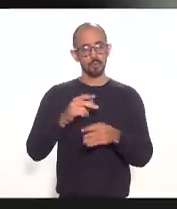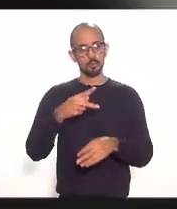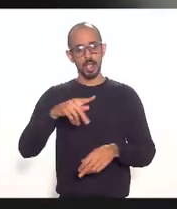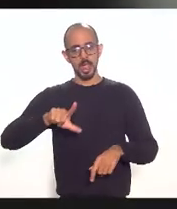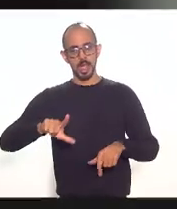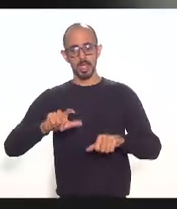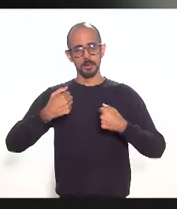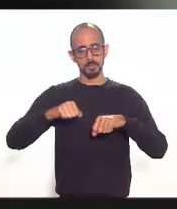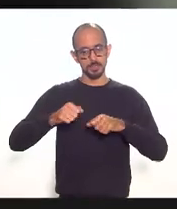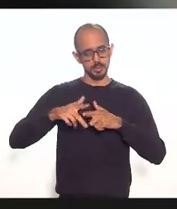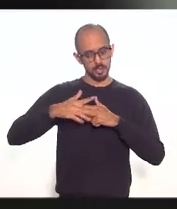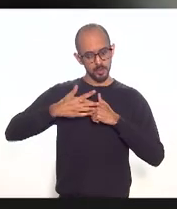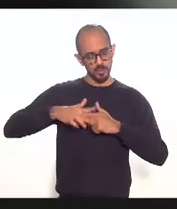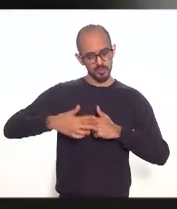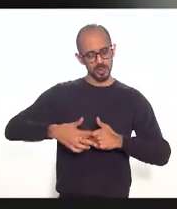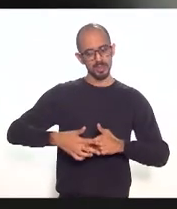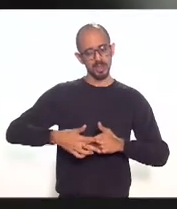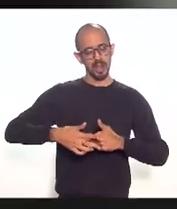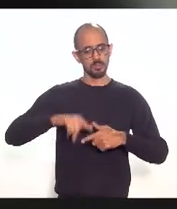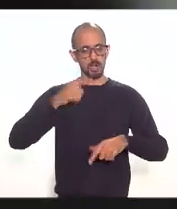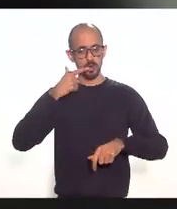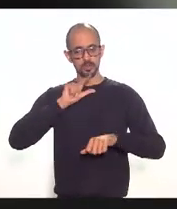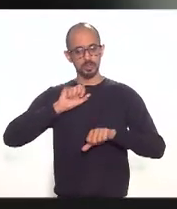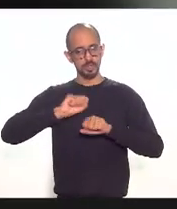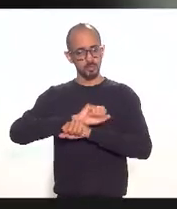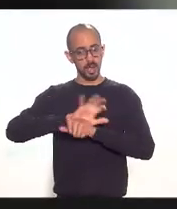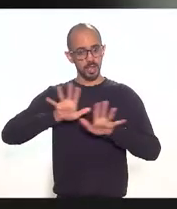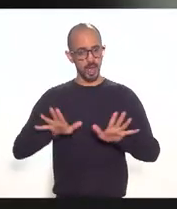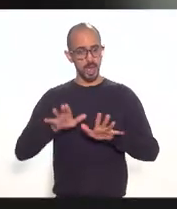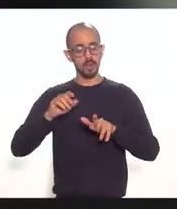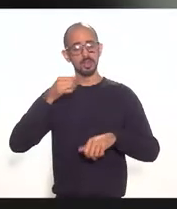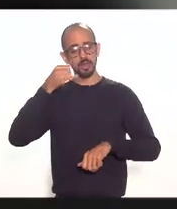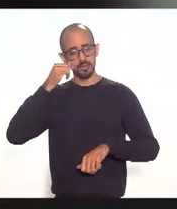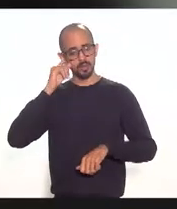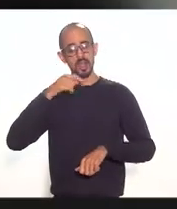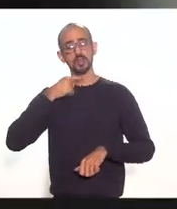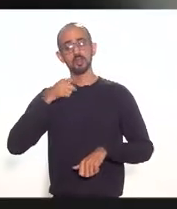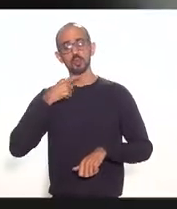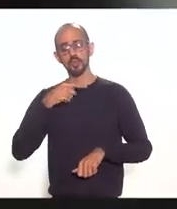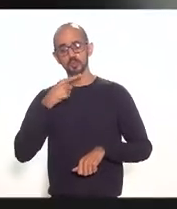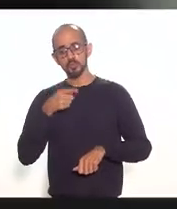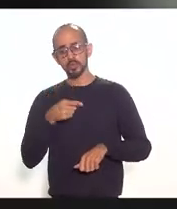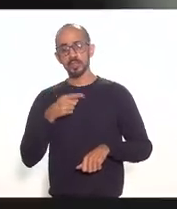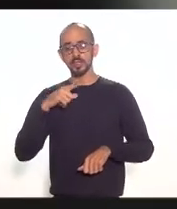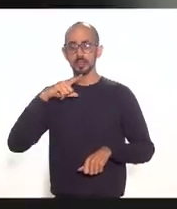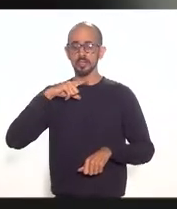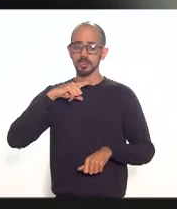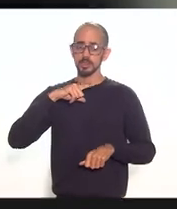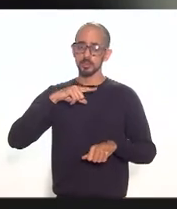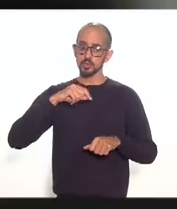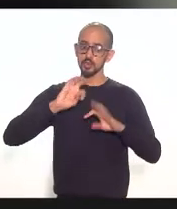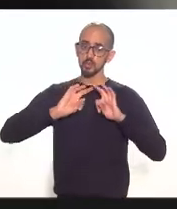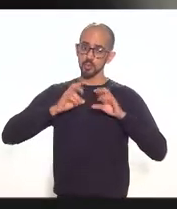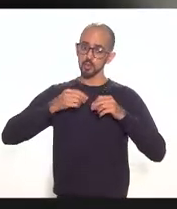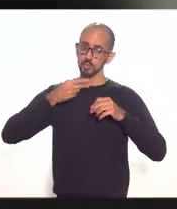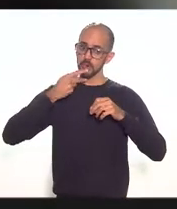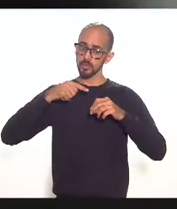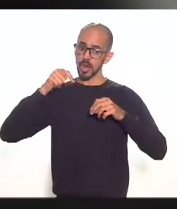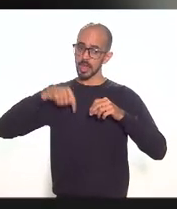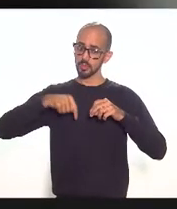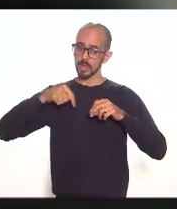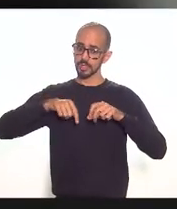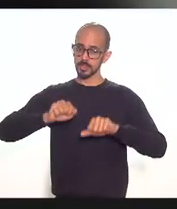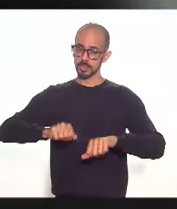ser aprimorado para ficar isso bem claro para que não haja dúvida que foi colocada aqui nessa audiência pública que são